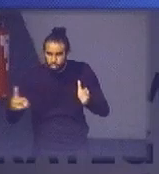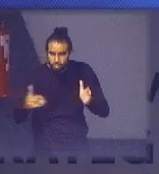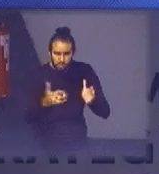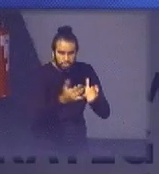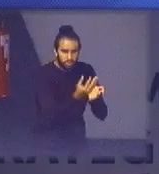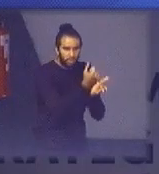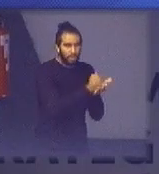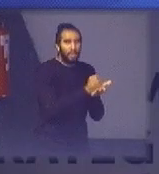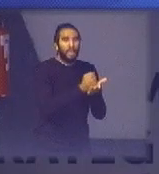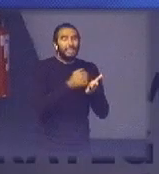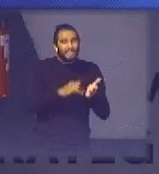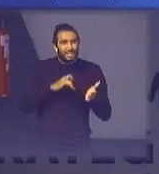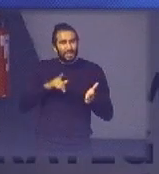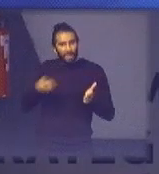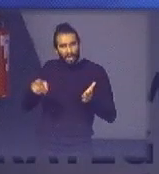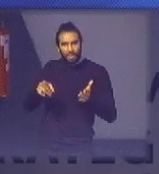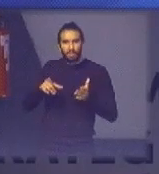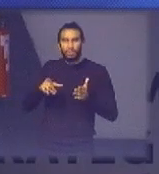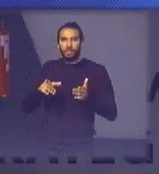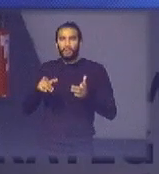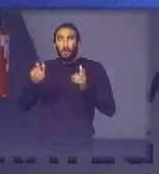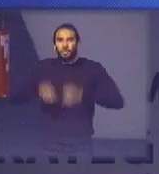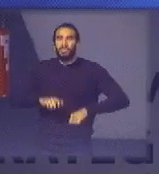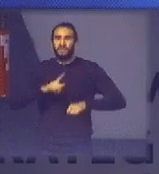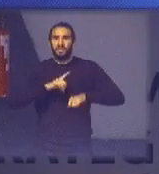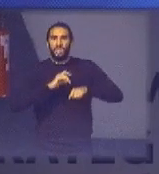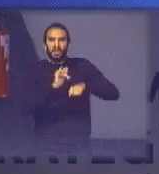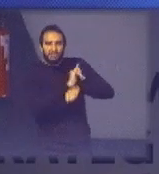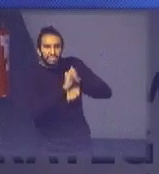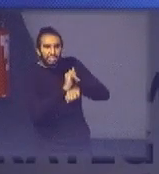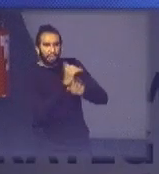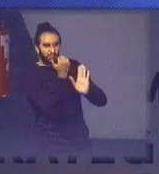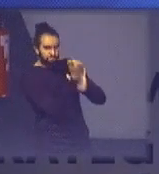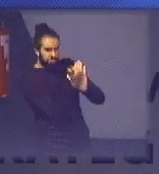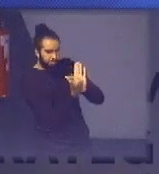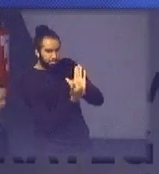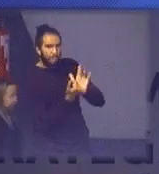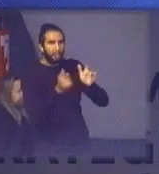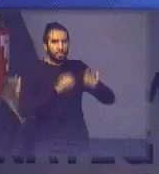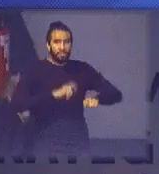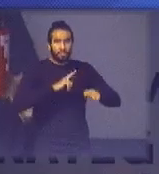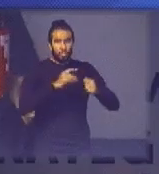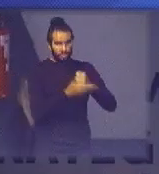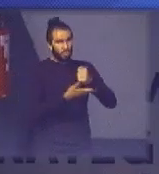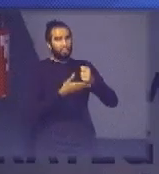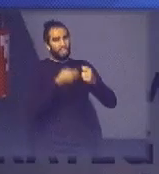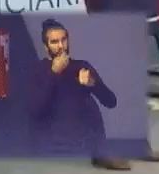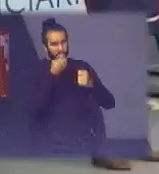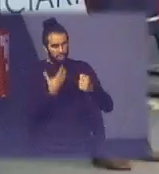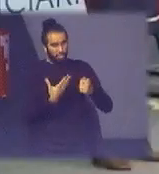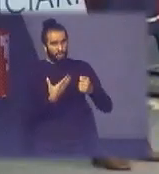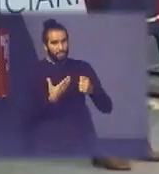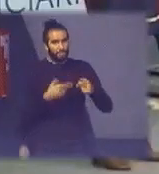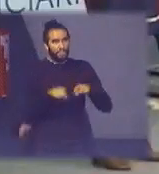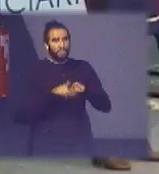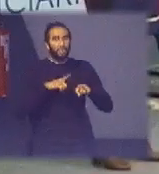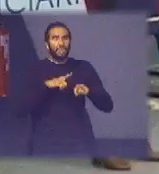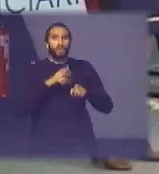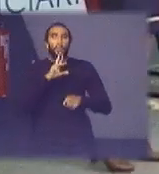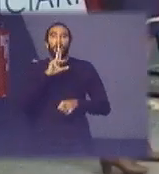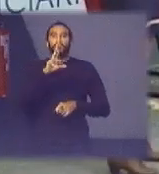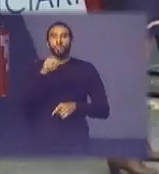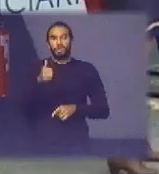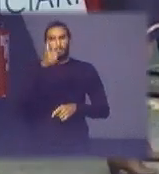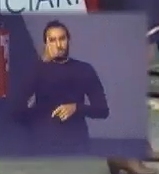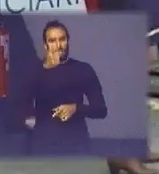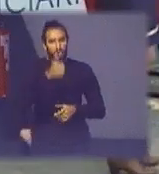informação a gente não consegue ter estratégias ou qualquer tipo de planejamento que seja embasado e venha a surtir efeitos então a